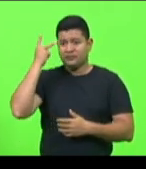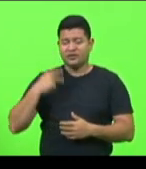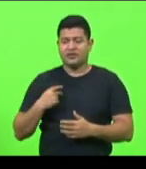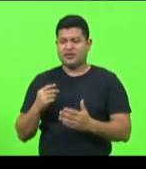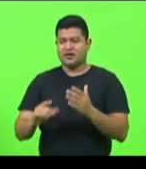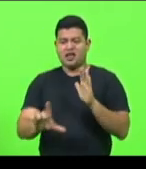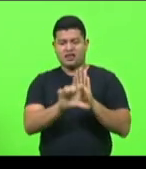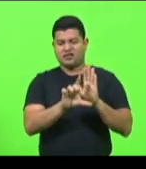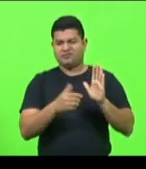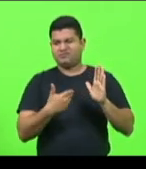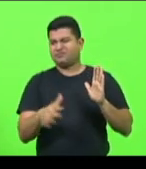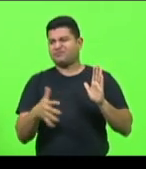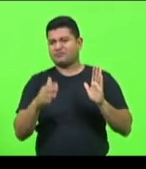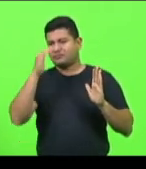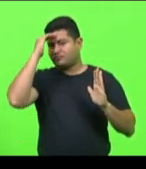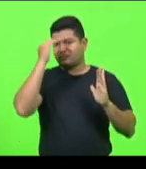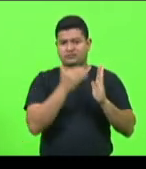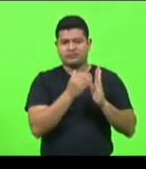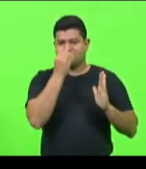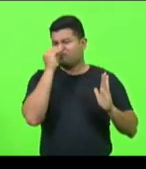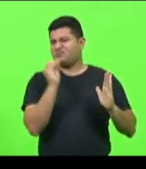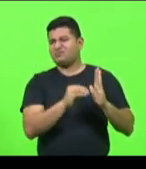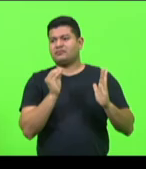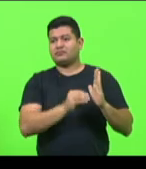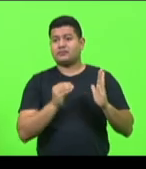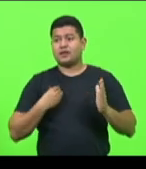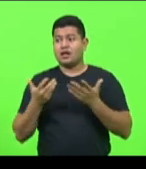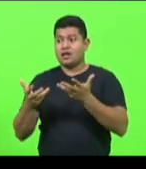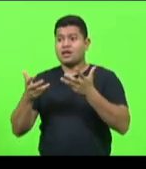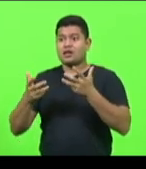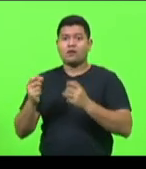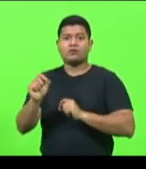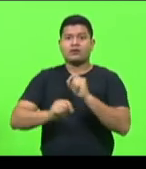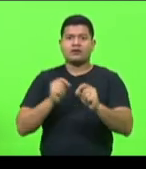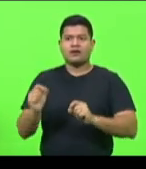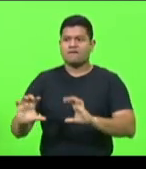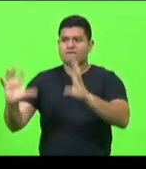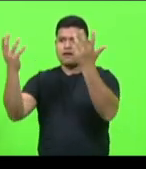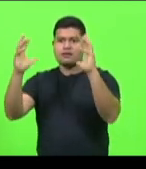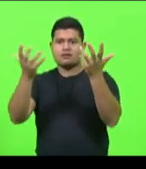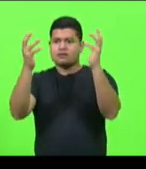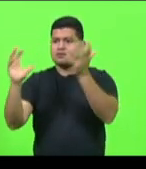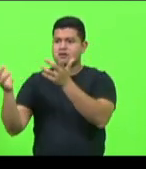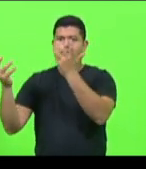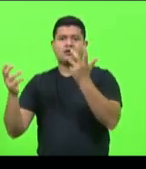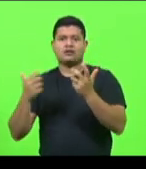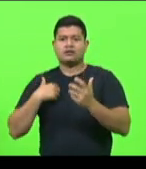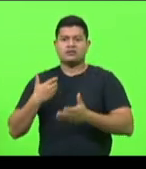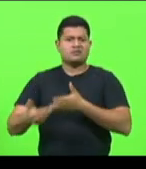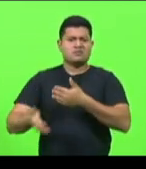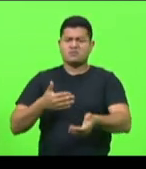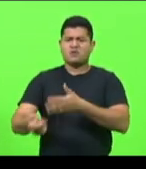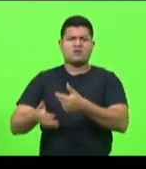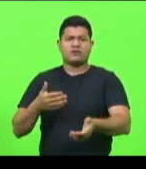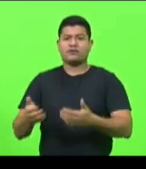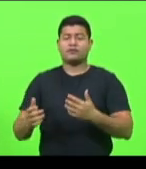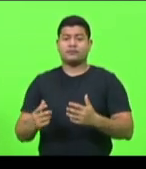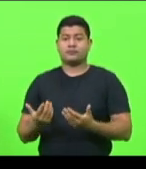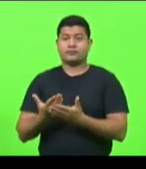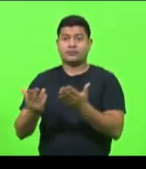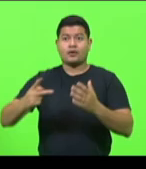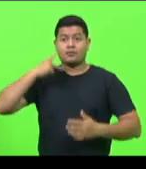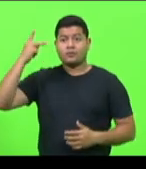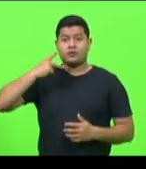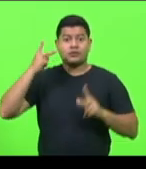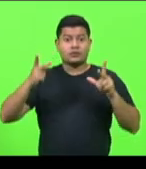sujeito que quer pular carnaval, para o sujeito que quer descer até o chão, que quer fazer aglomeração, seja lá de qual tipo que for, política, como estão fazendo